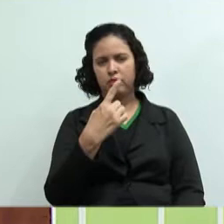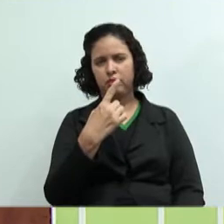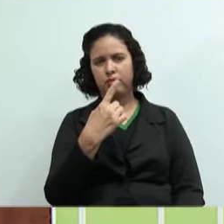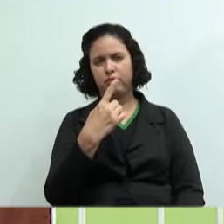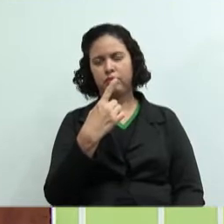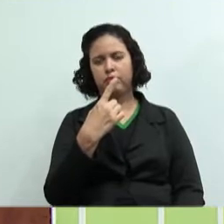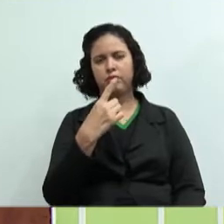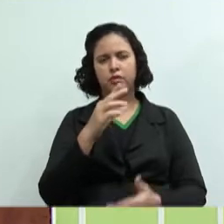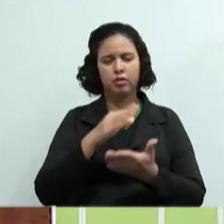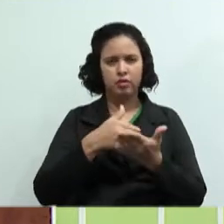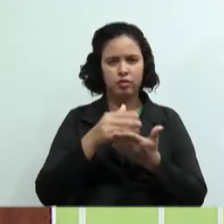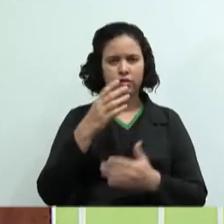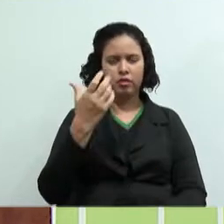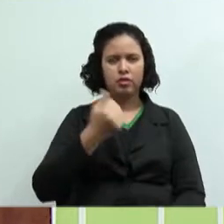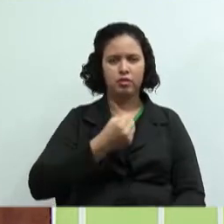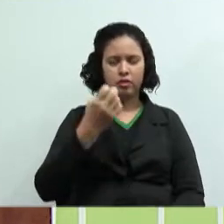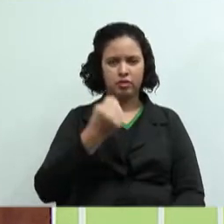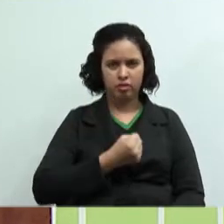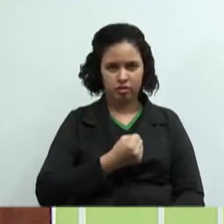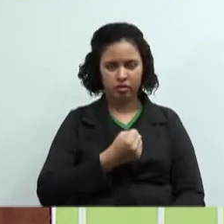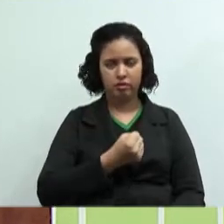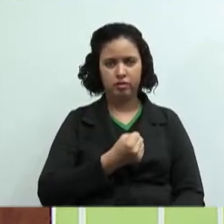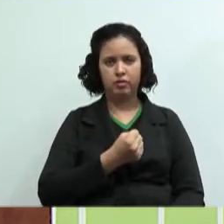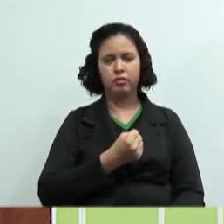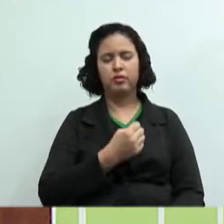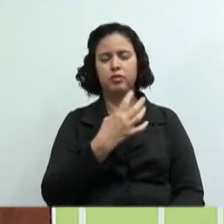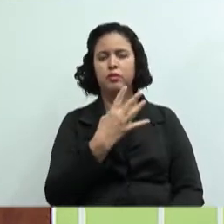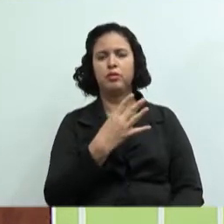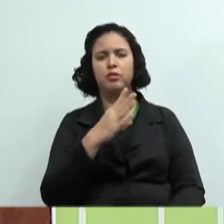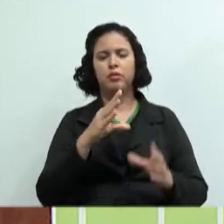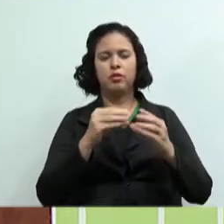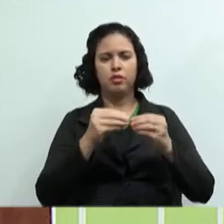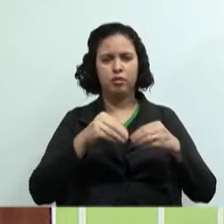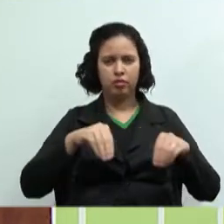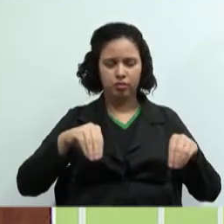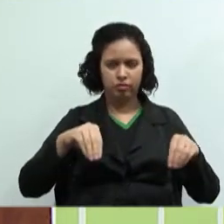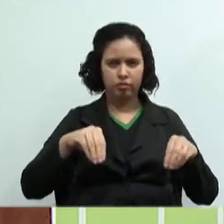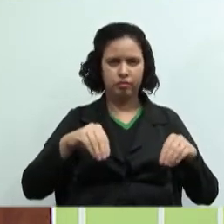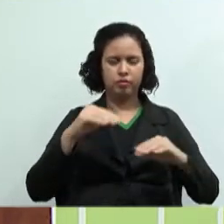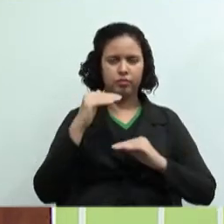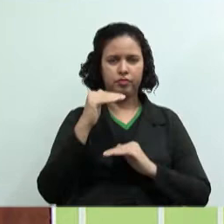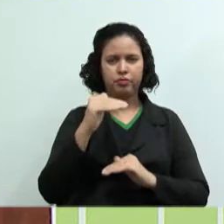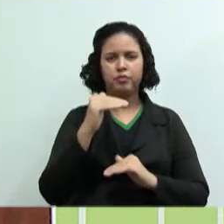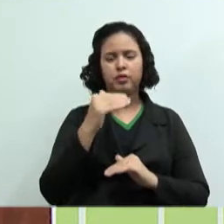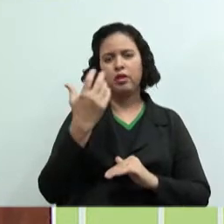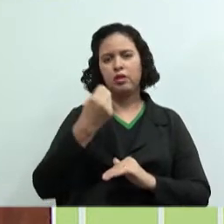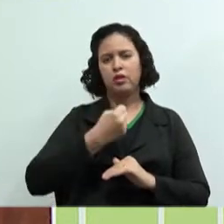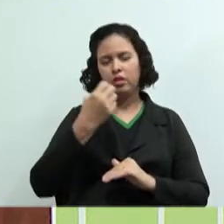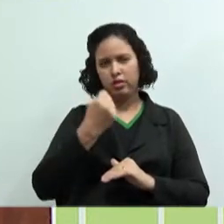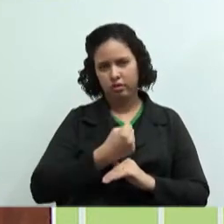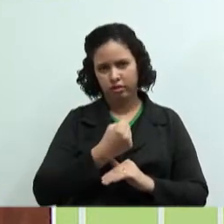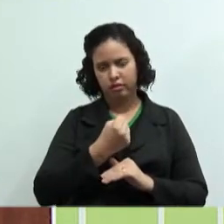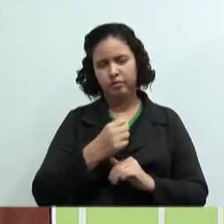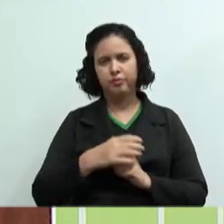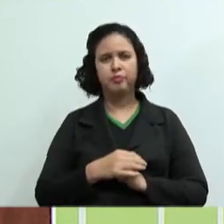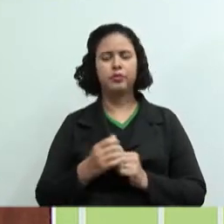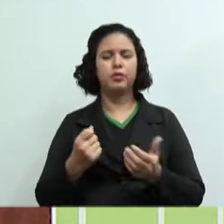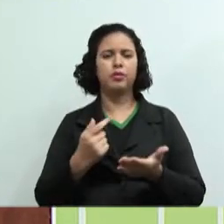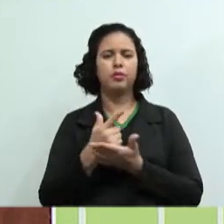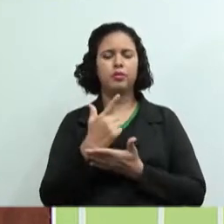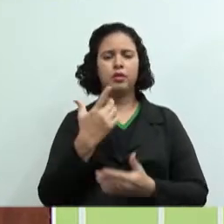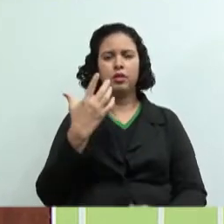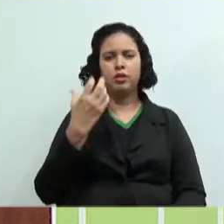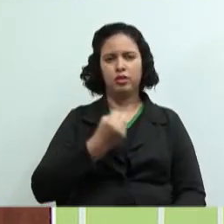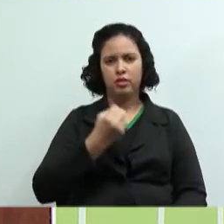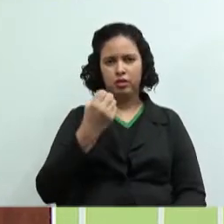lata de leite integral. Bom, para fazer esse pudim, o que que acontece? Eu comprei o leite condensado,